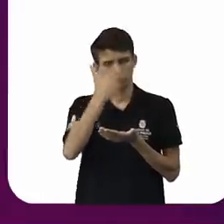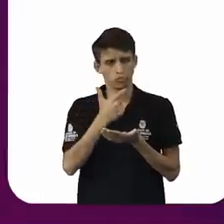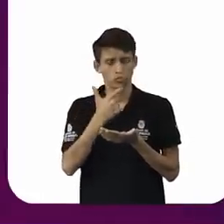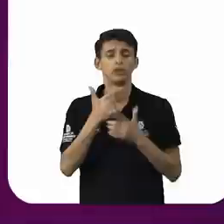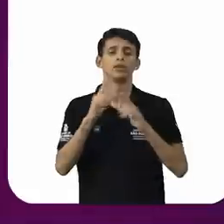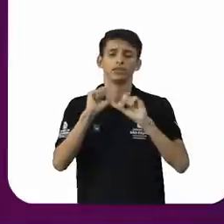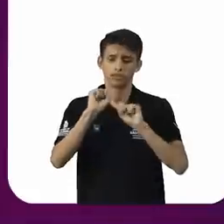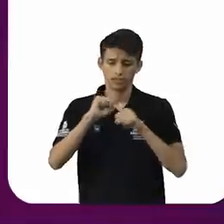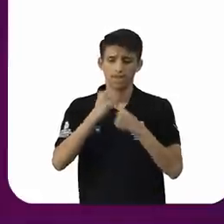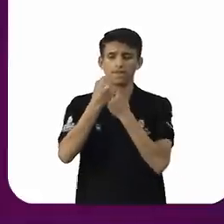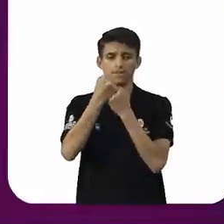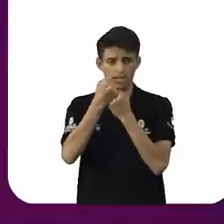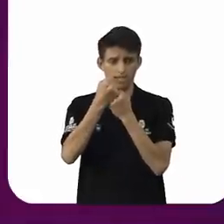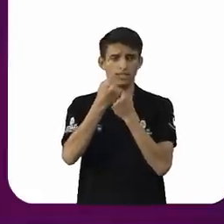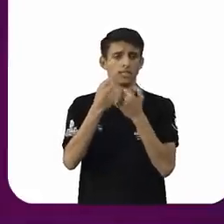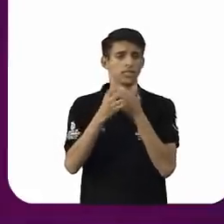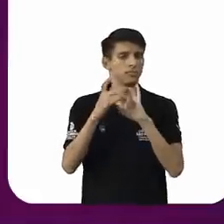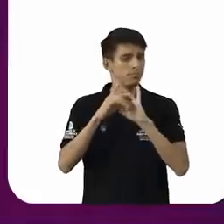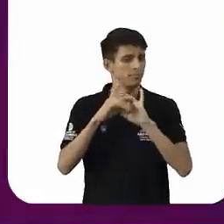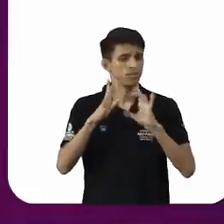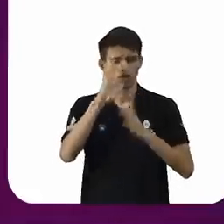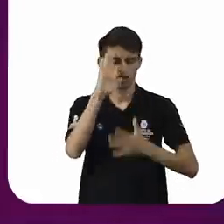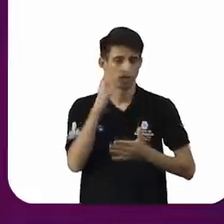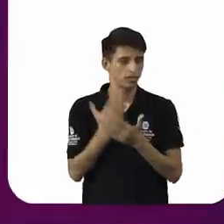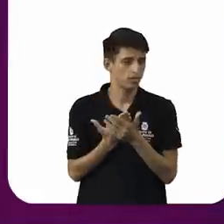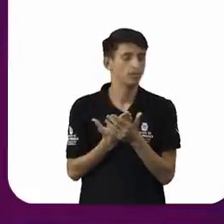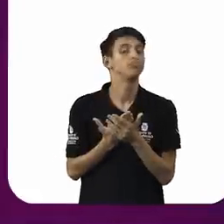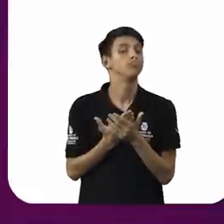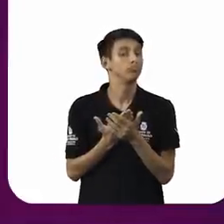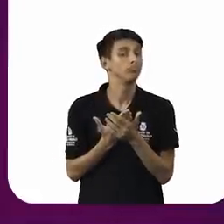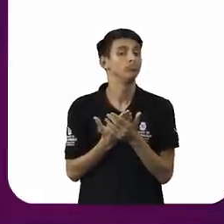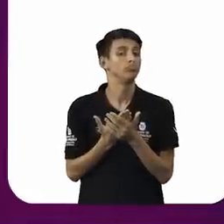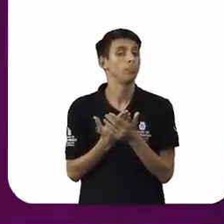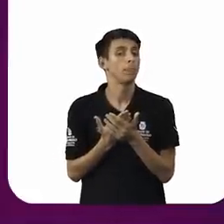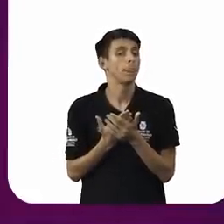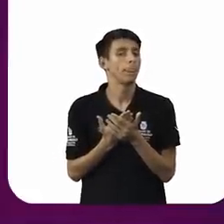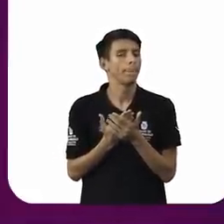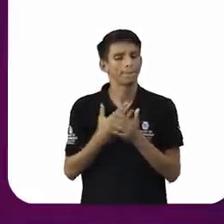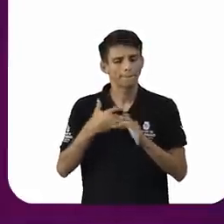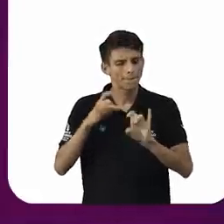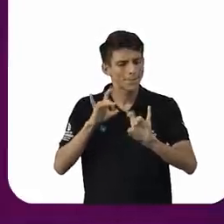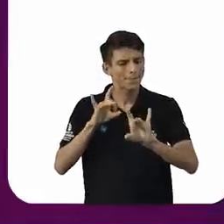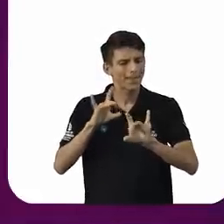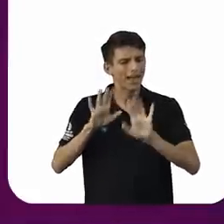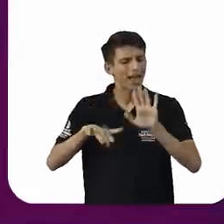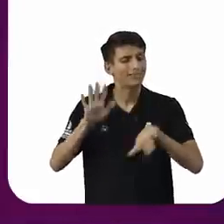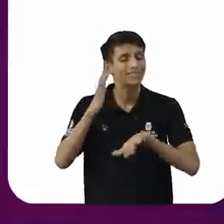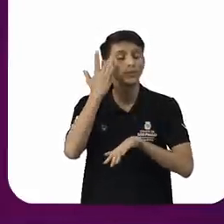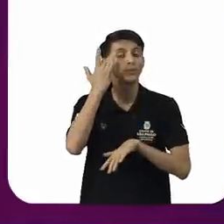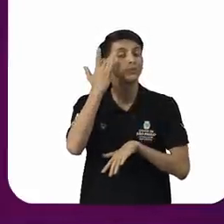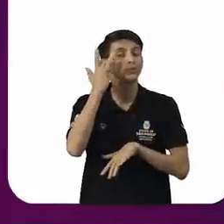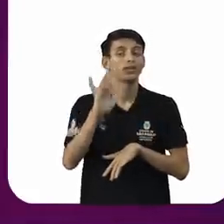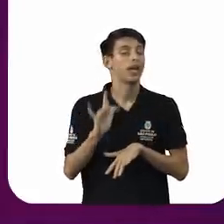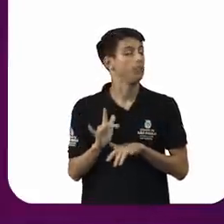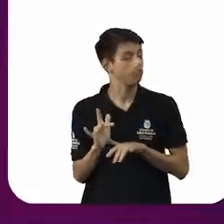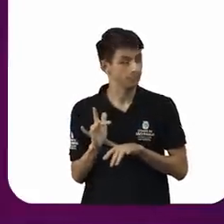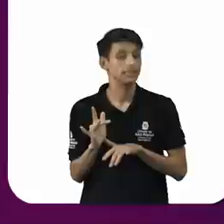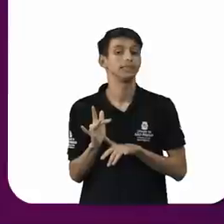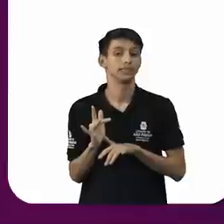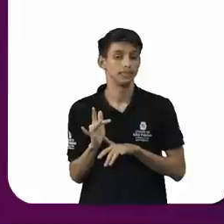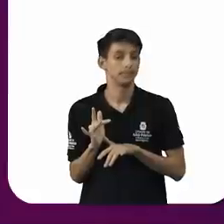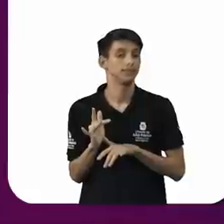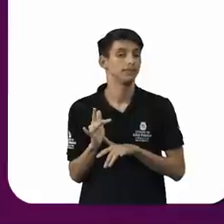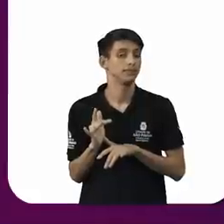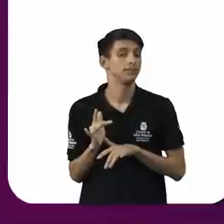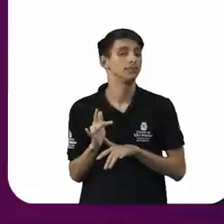na defesa da liberdade de crença, os componentes técnicos, os componentes históricos-jurídicos,